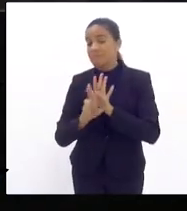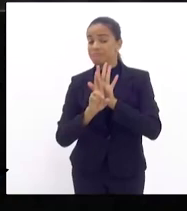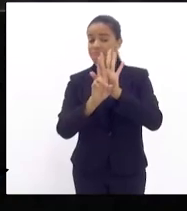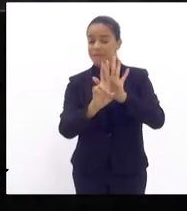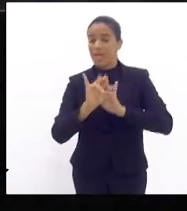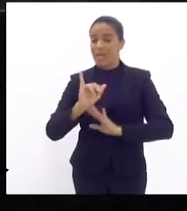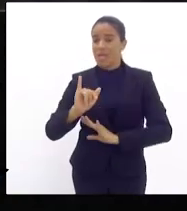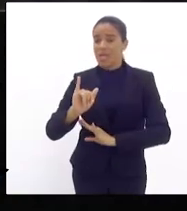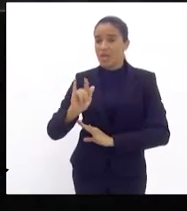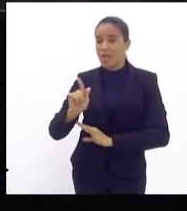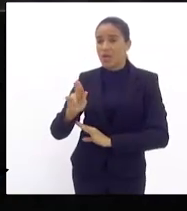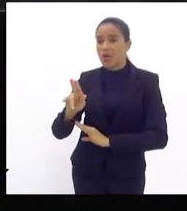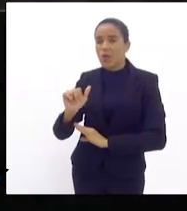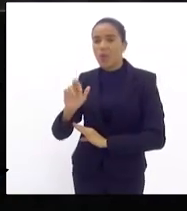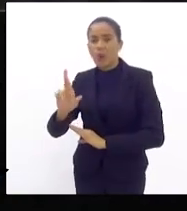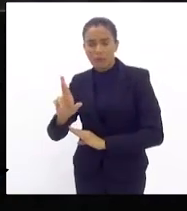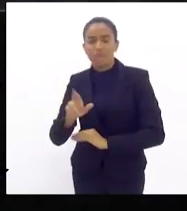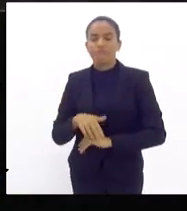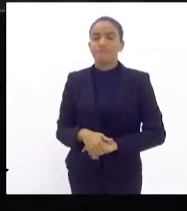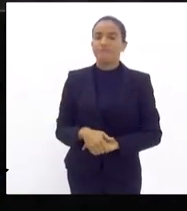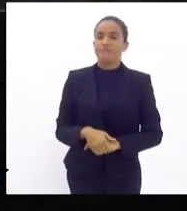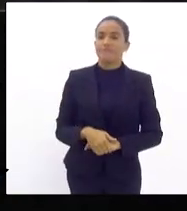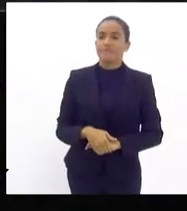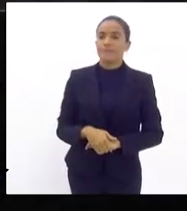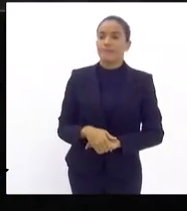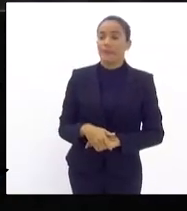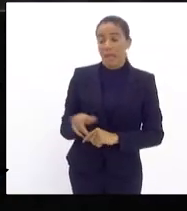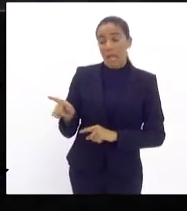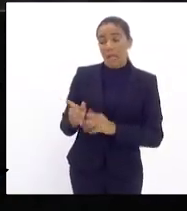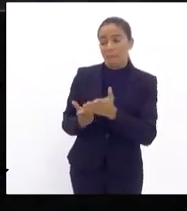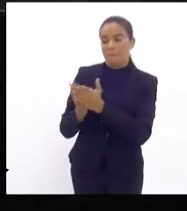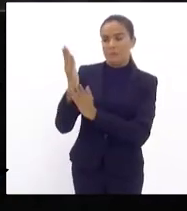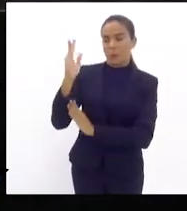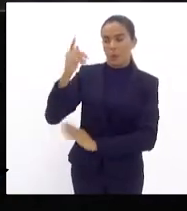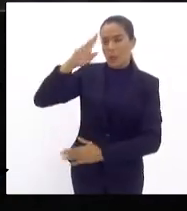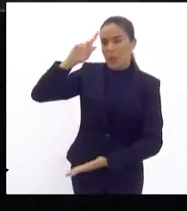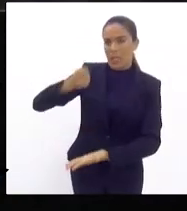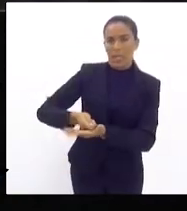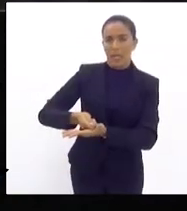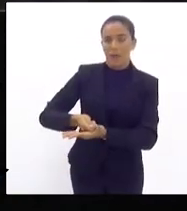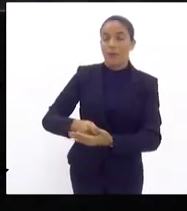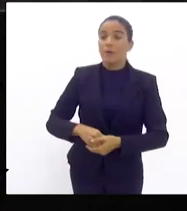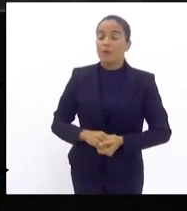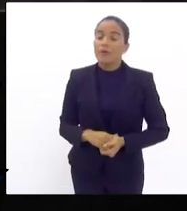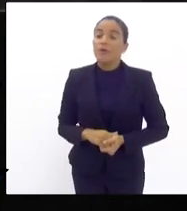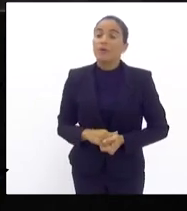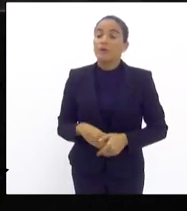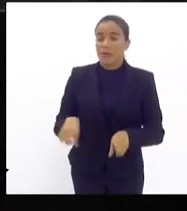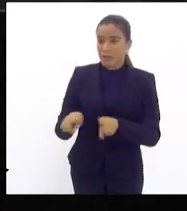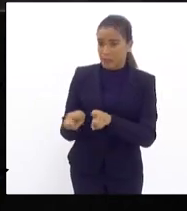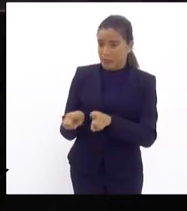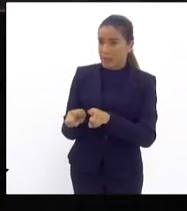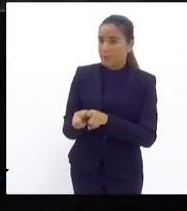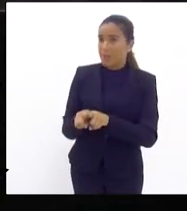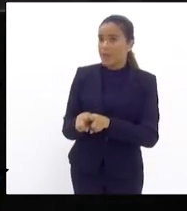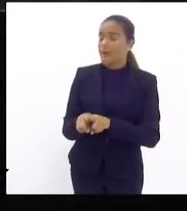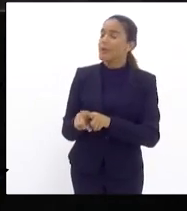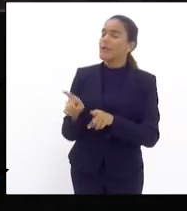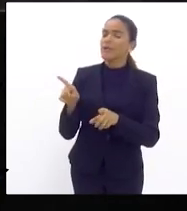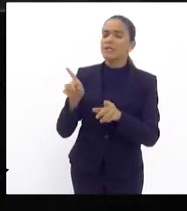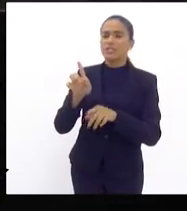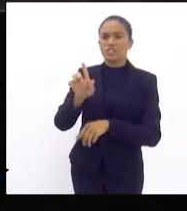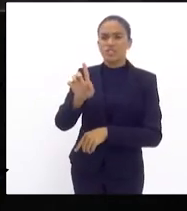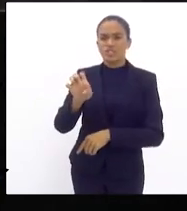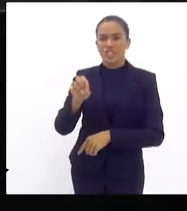que é a concessionária que ganhou o leilão e também fiz a GENERSA que por equívoco que